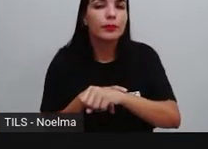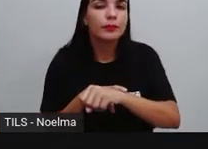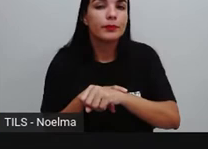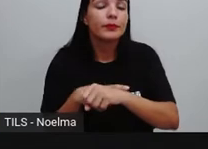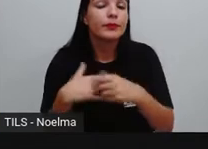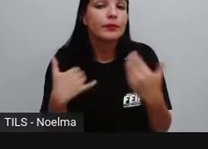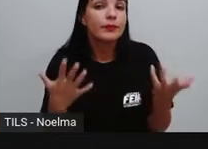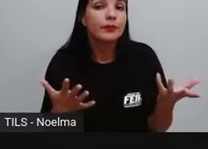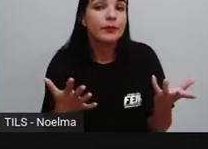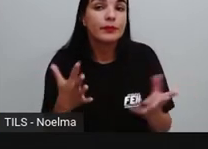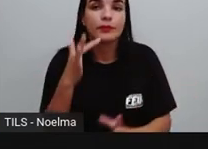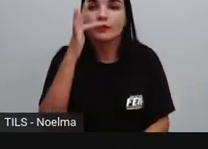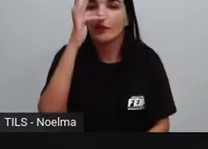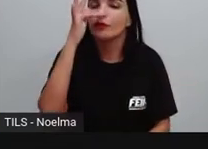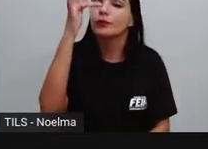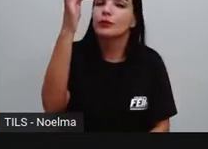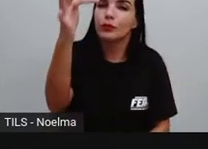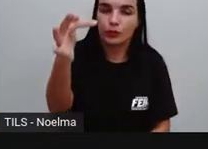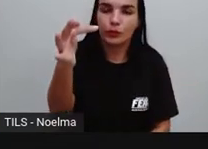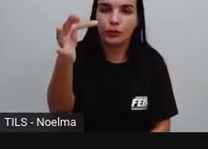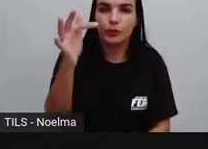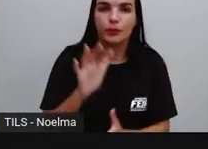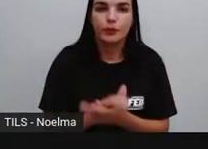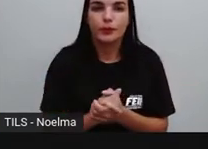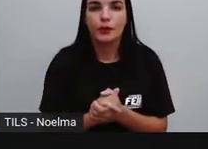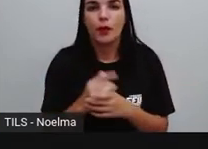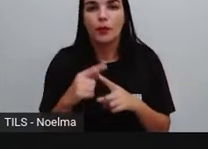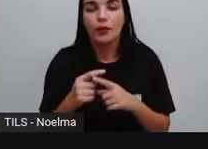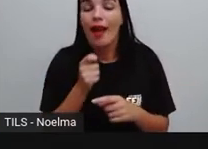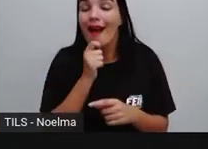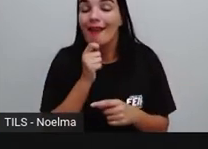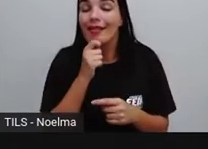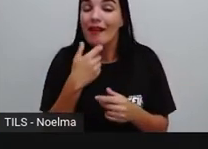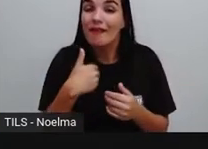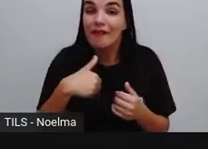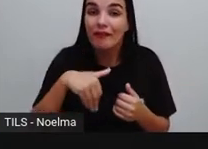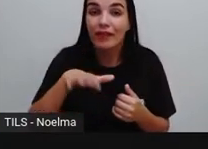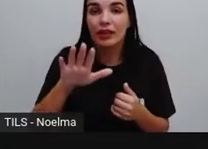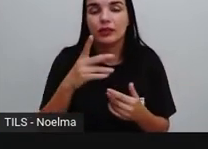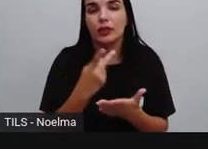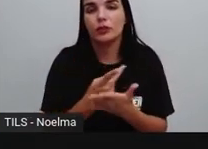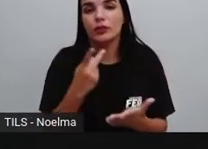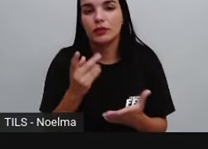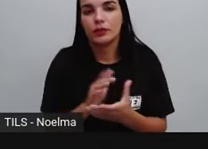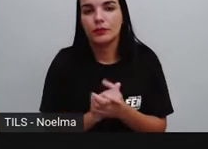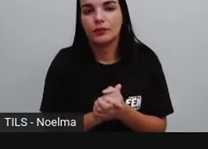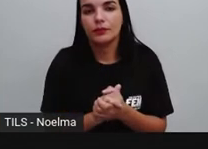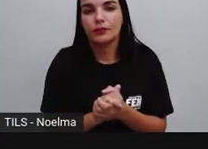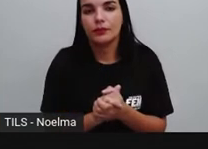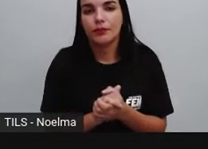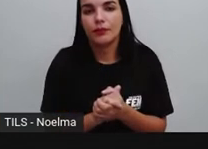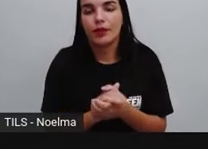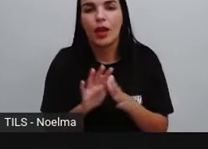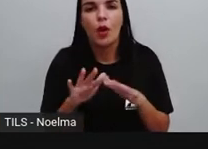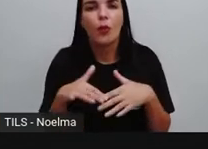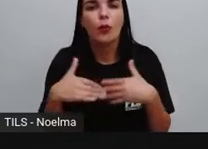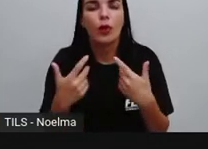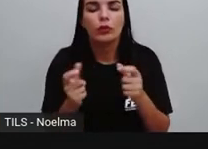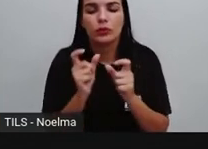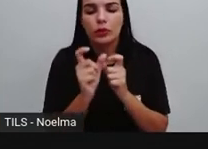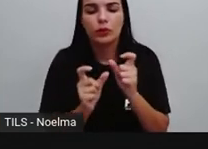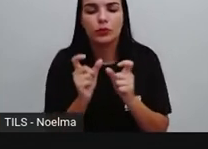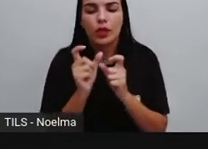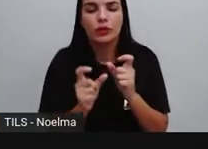conjugado no futuro, que é algo que ainda vai acontecer. E quais as conjugações aí desses dois